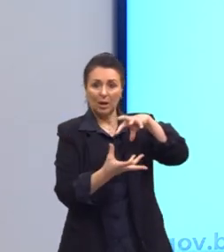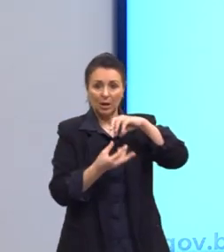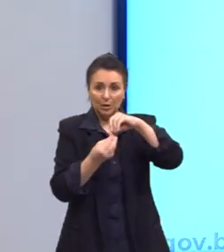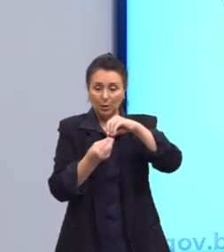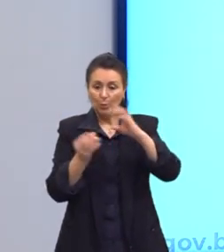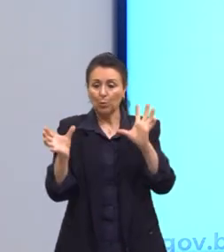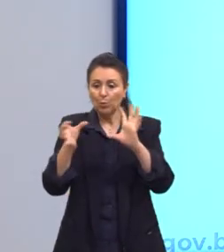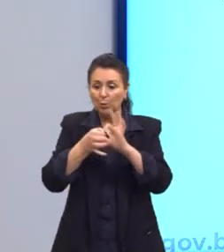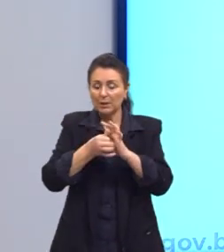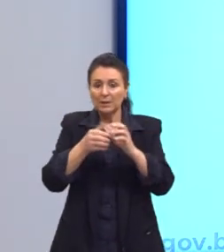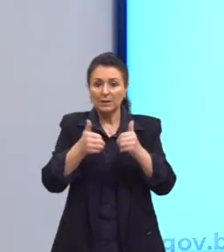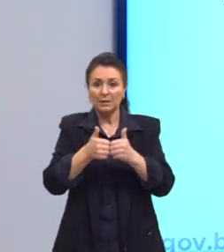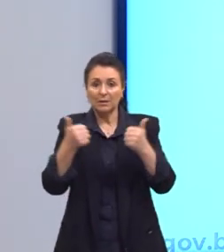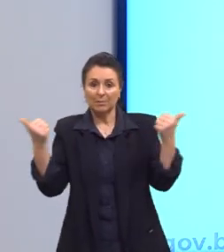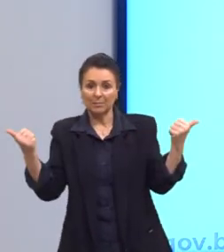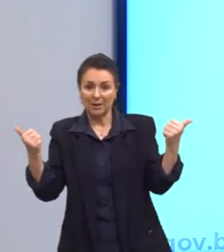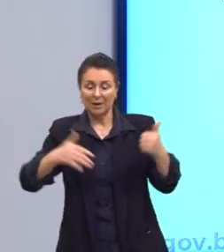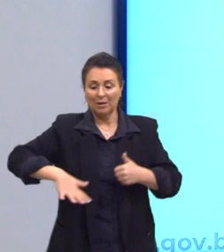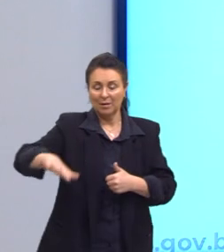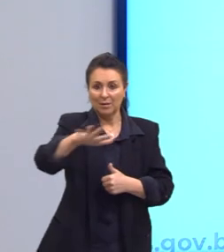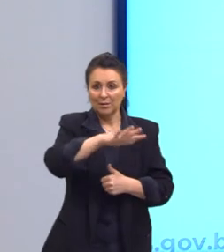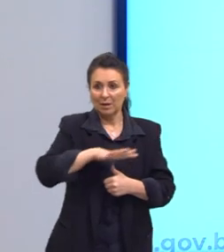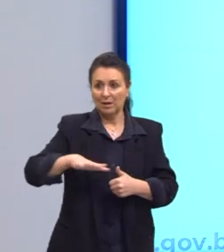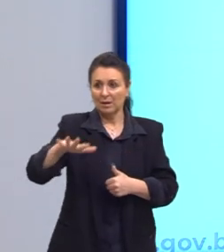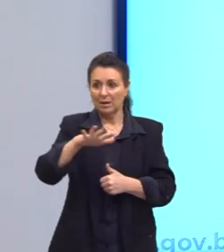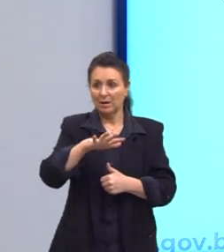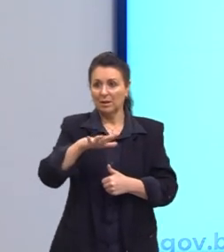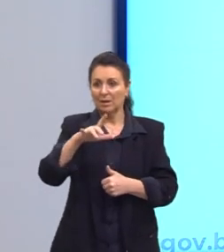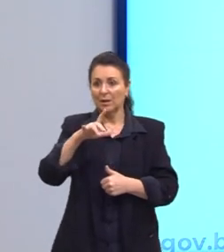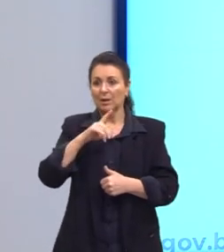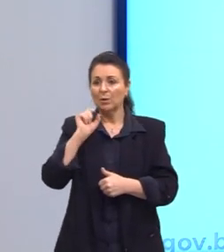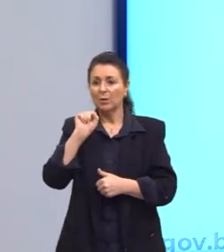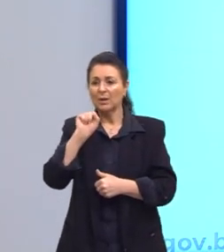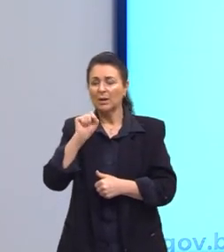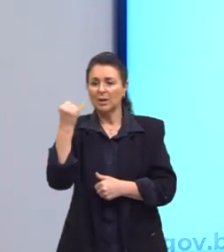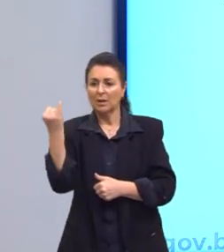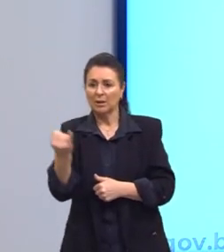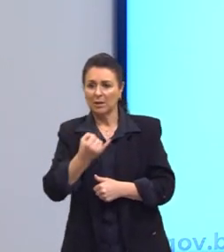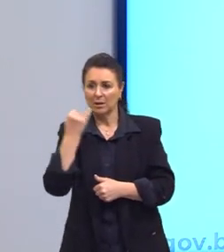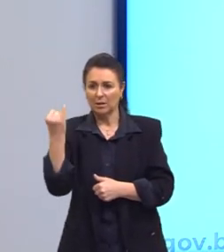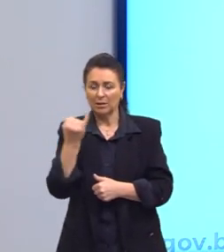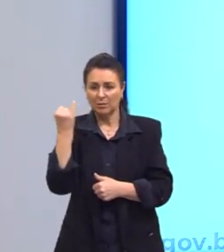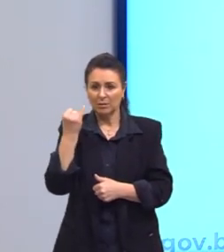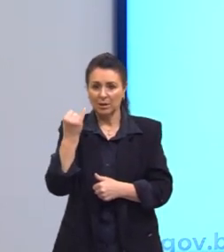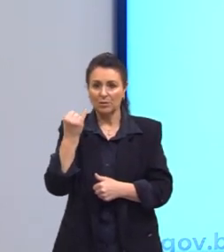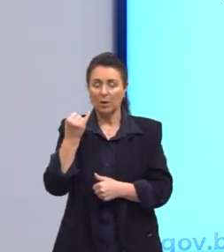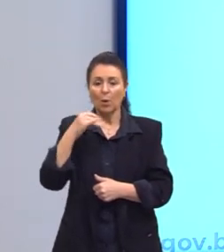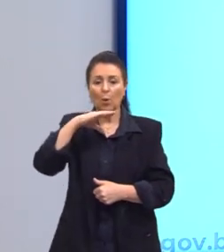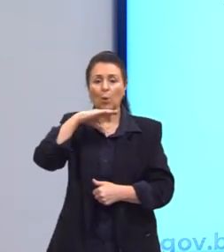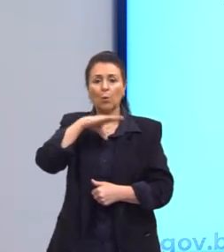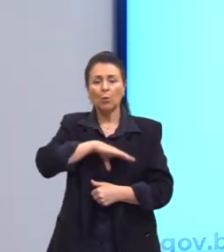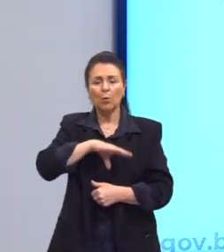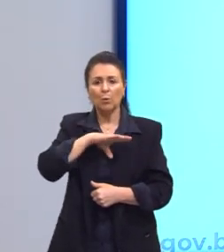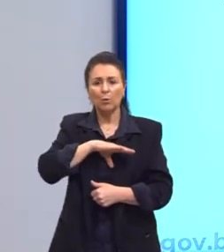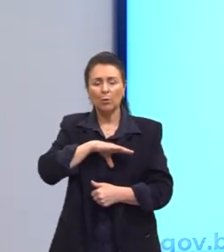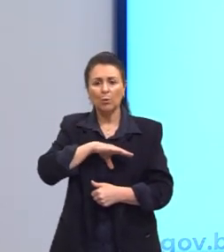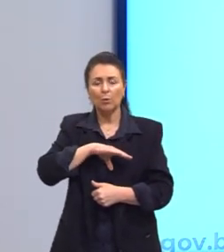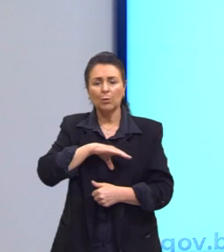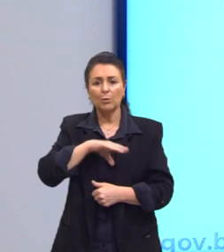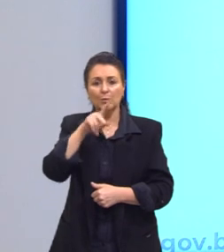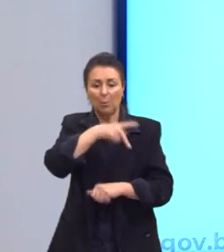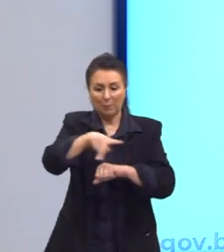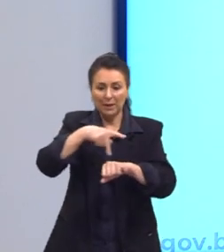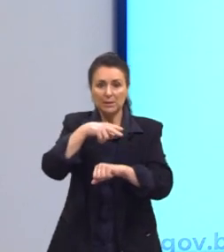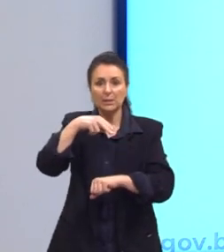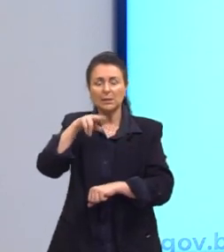mercados, ela faz esse processo. Aqui, algo importante. Os países de língua portuguesa, nesse processo de globalização,